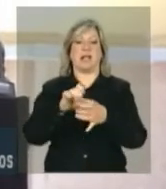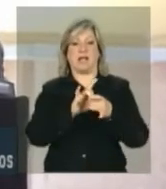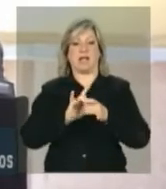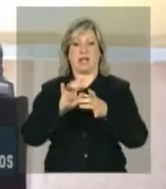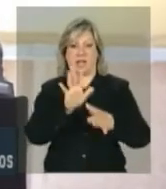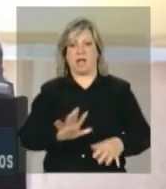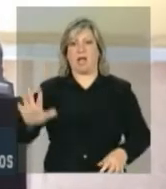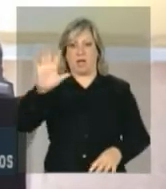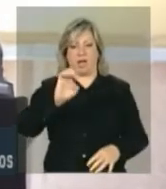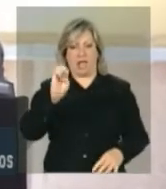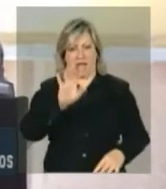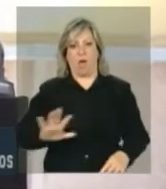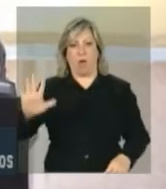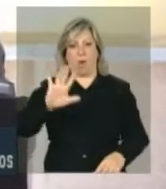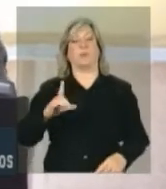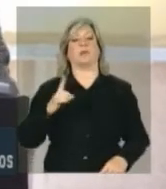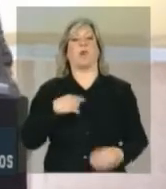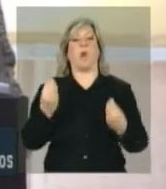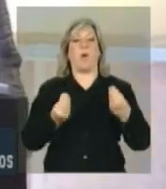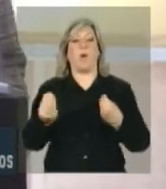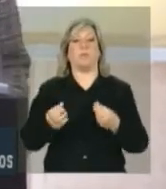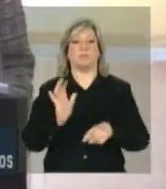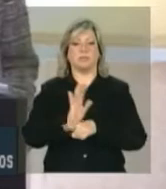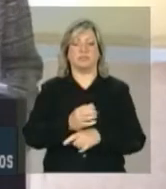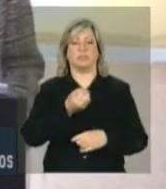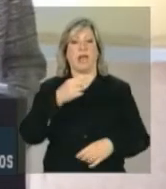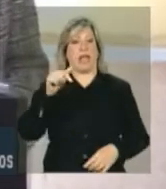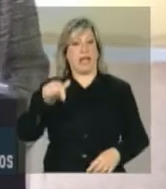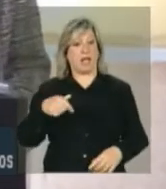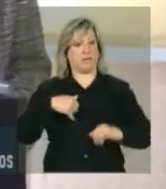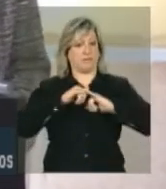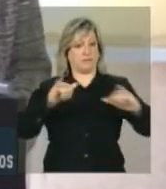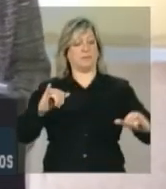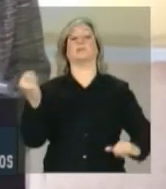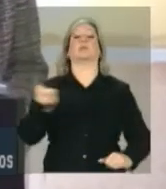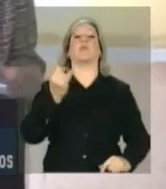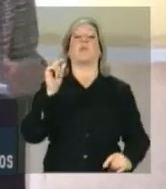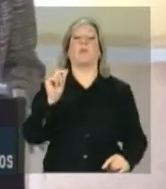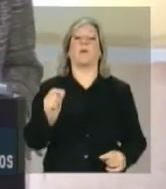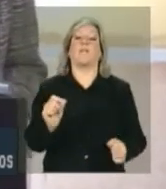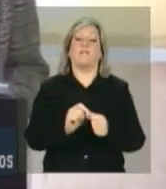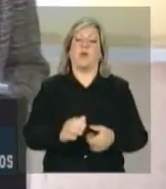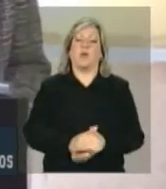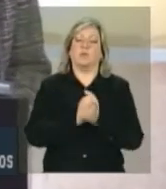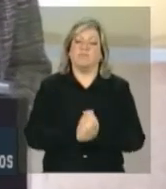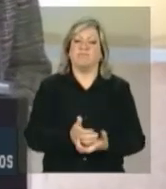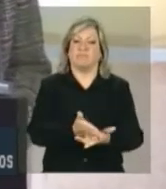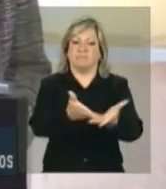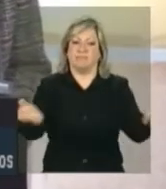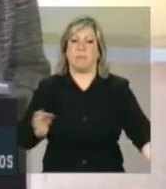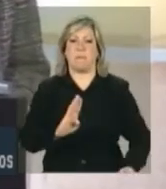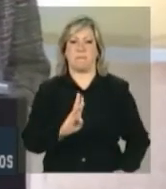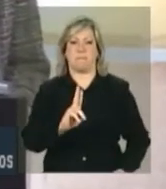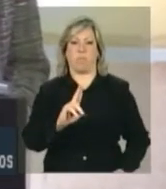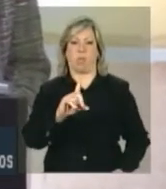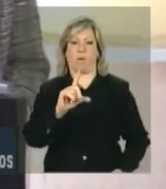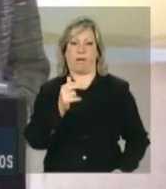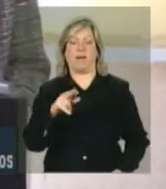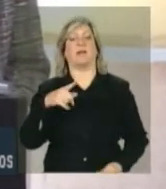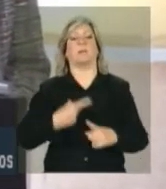vantagens comparativas. Aqui faço um parênteses para cumprimentar a Bulgária pelo seu desempenho